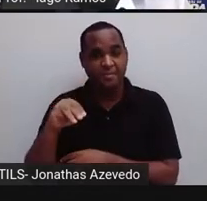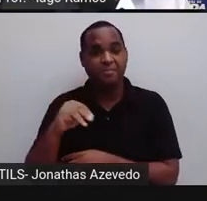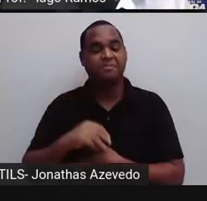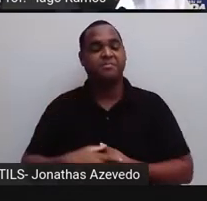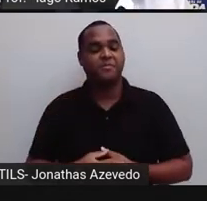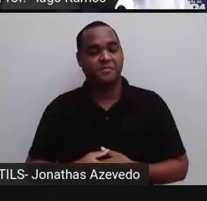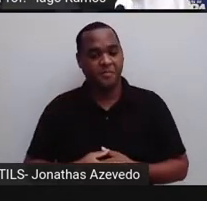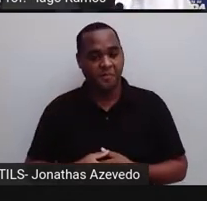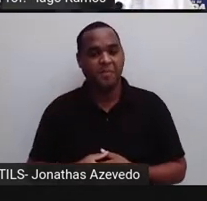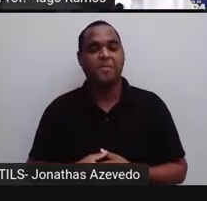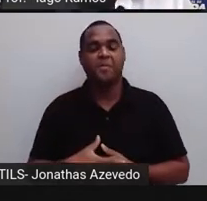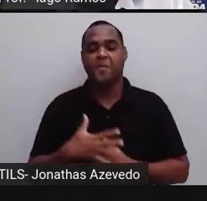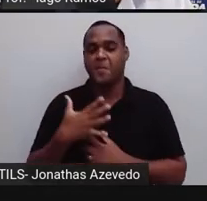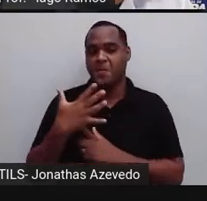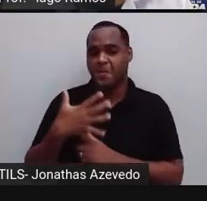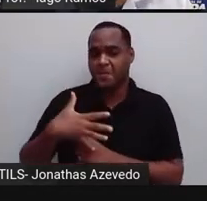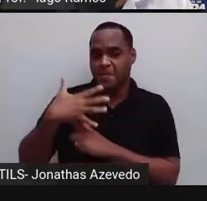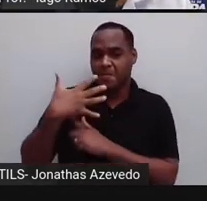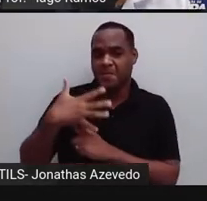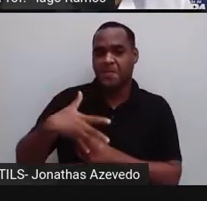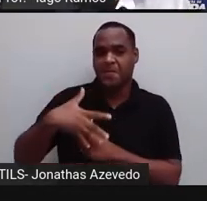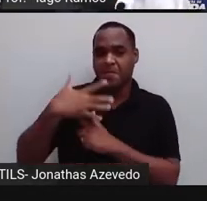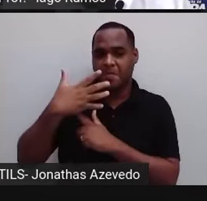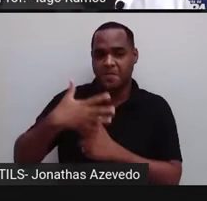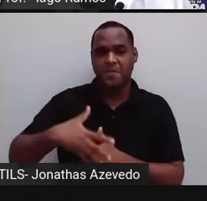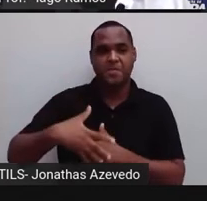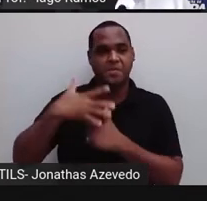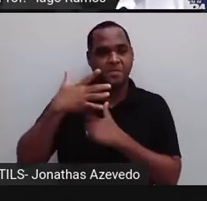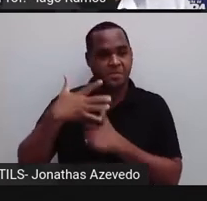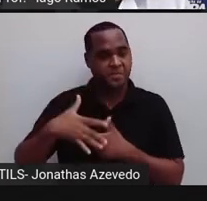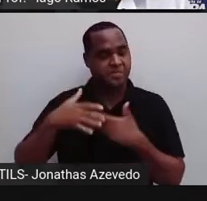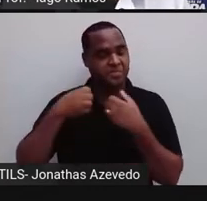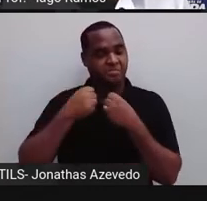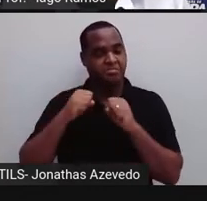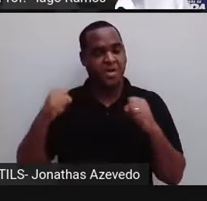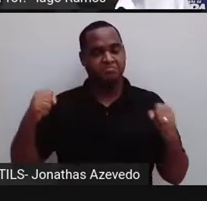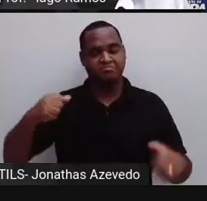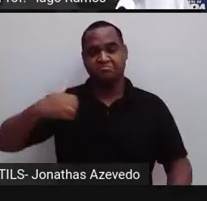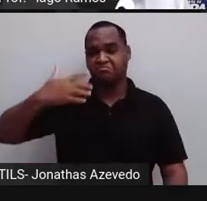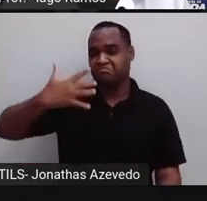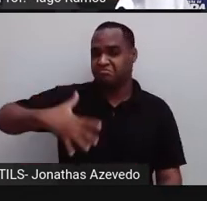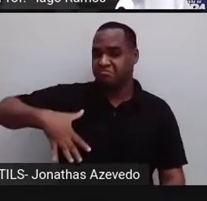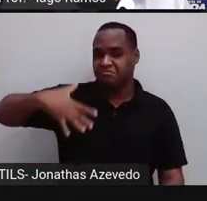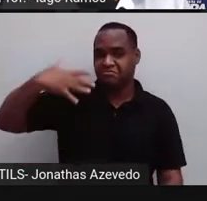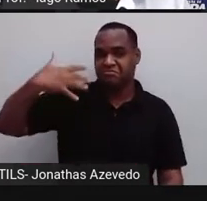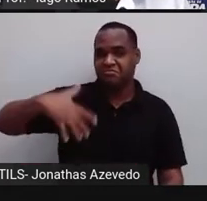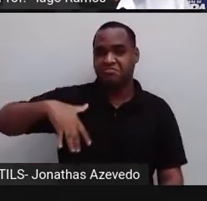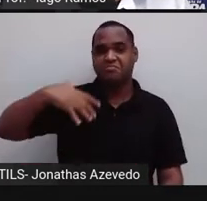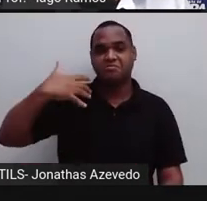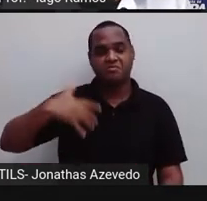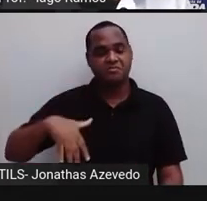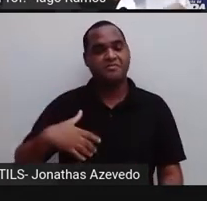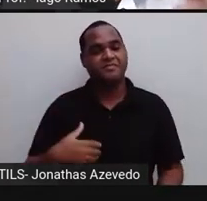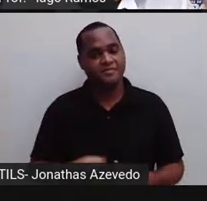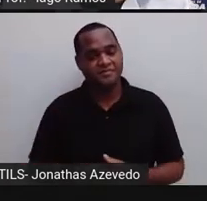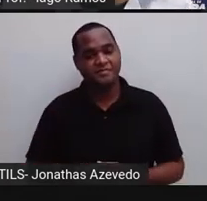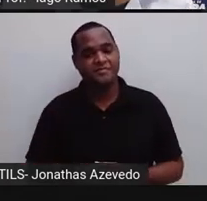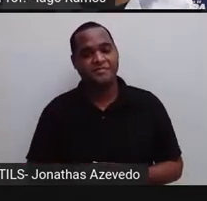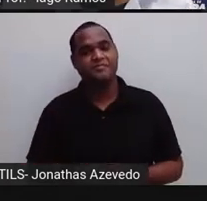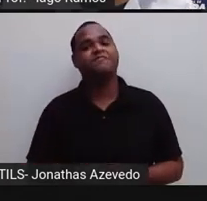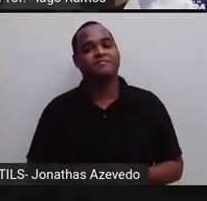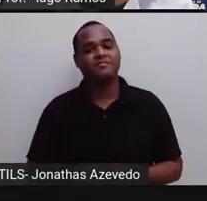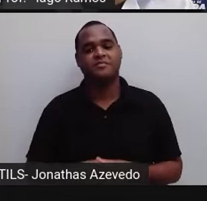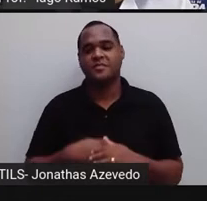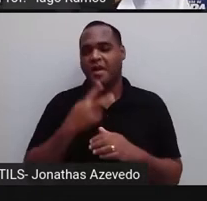Isso é muito grande, é um número muito grande, tá bom? Então, cada ano